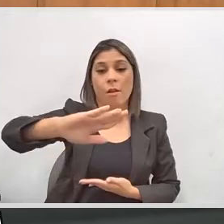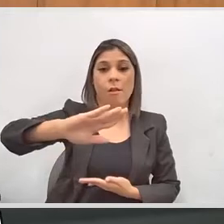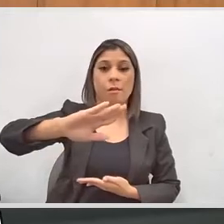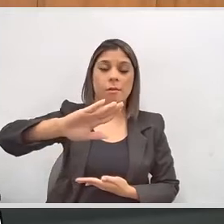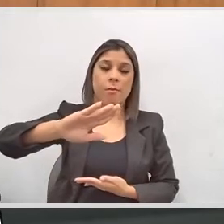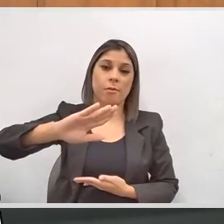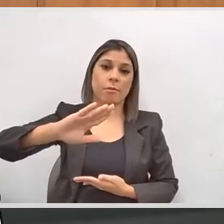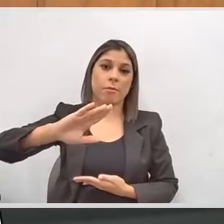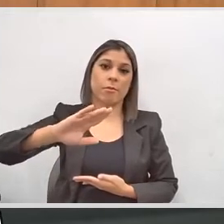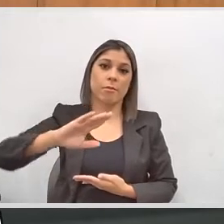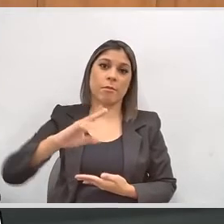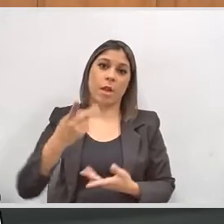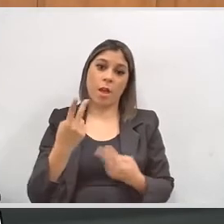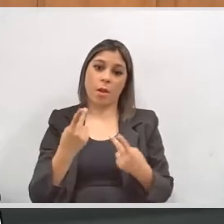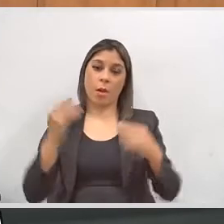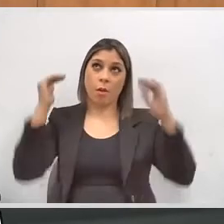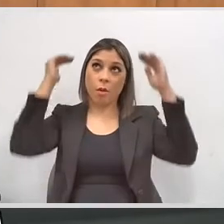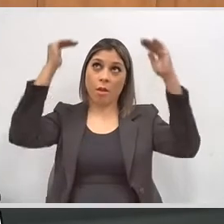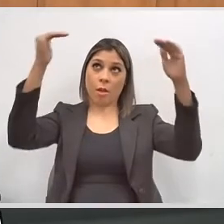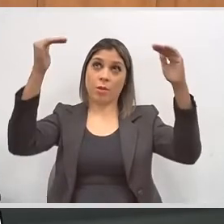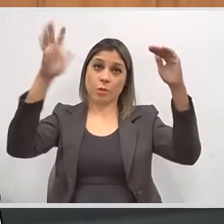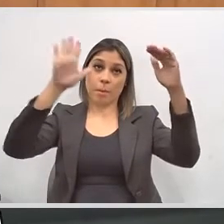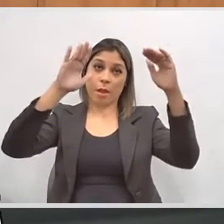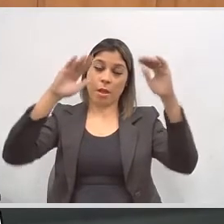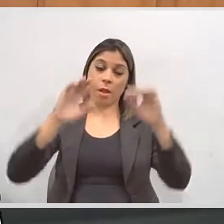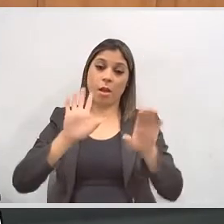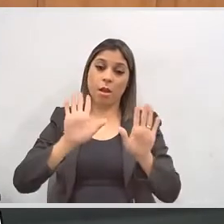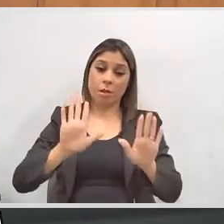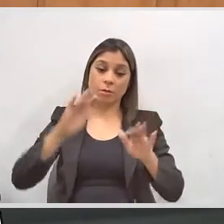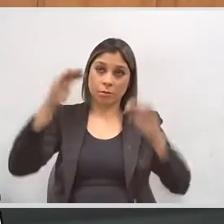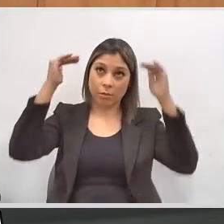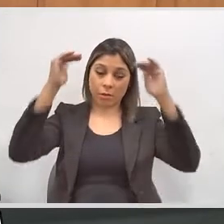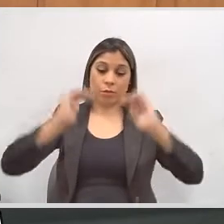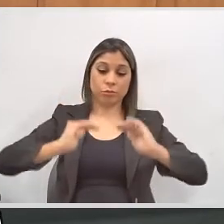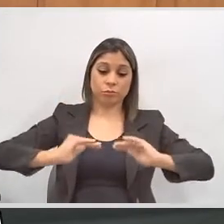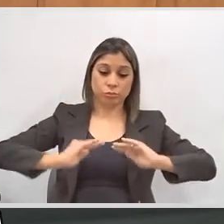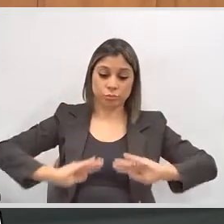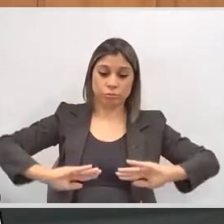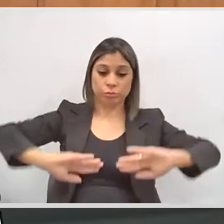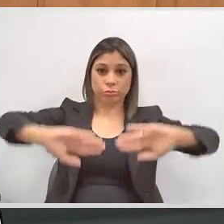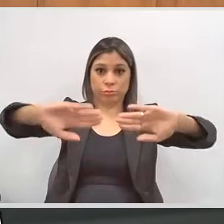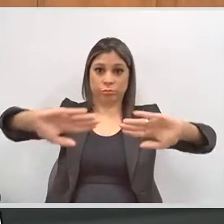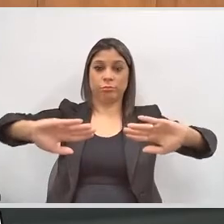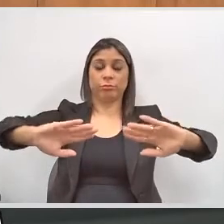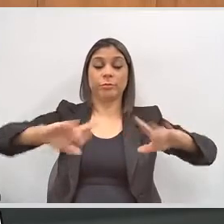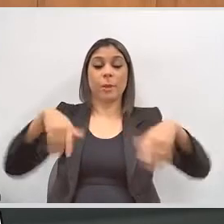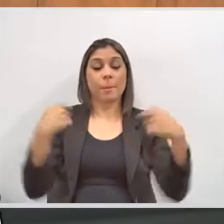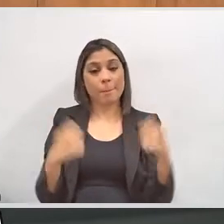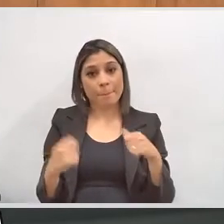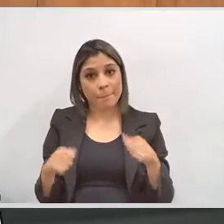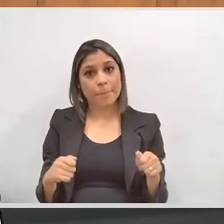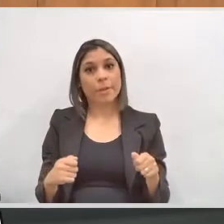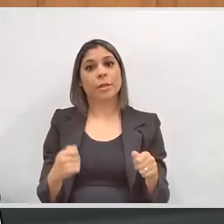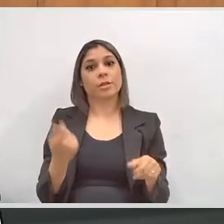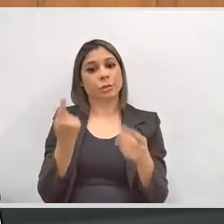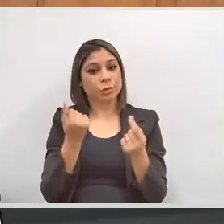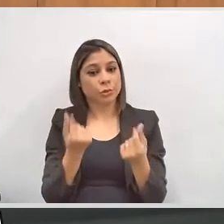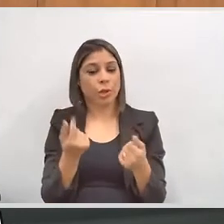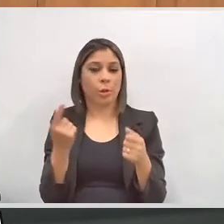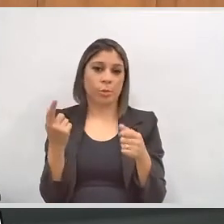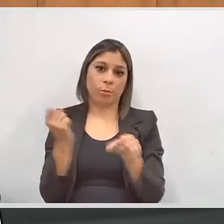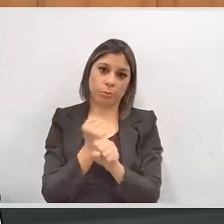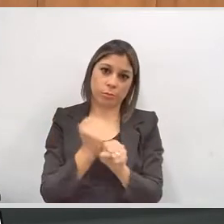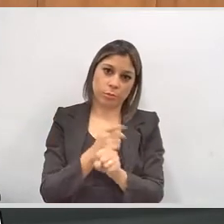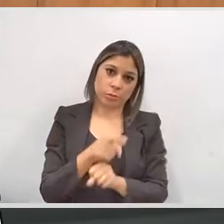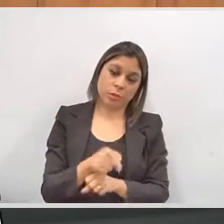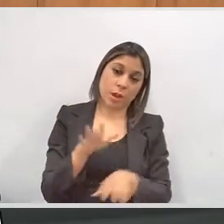rampa do que uma laje inclinada. Então, uma rampa, ela necessita de recursos para executá-la